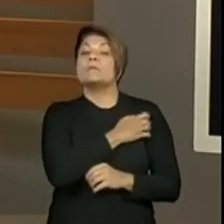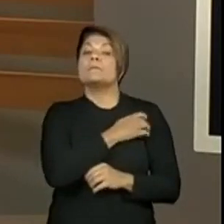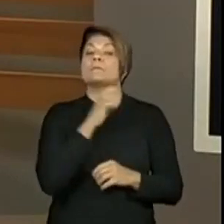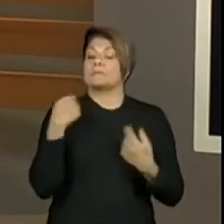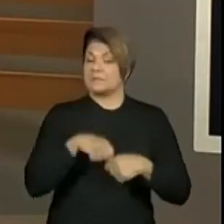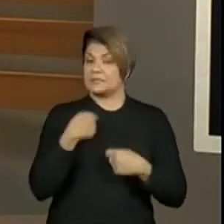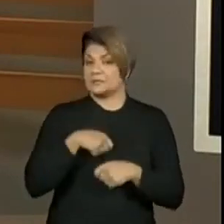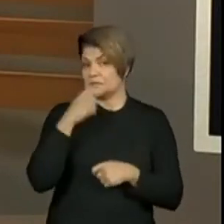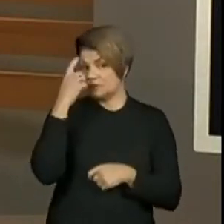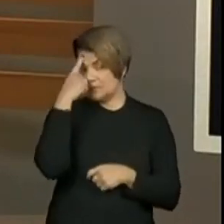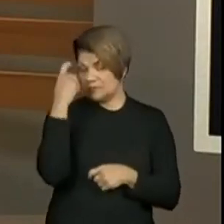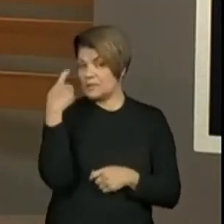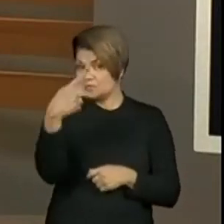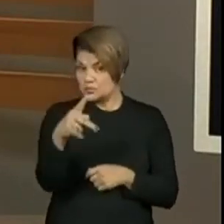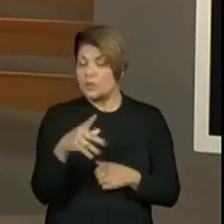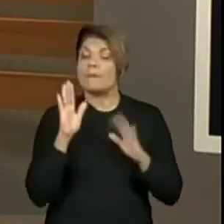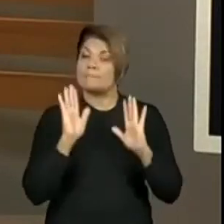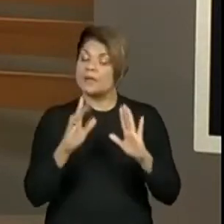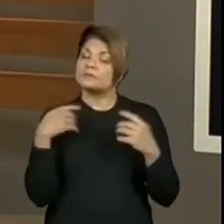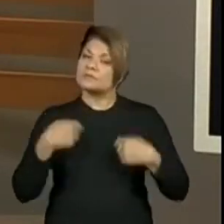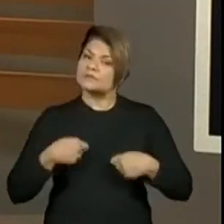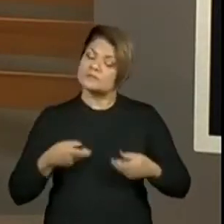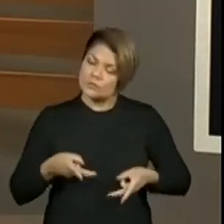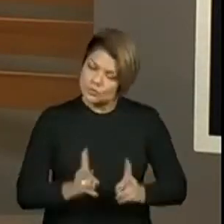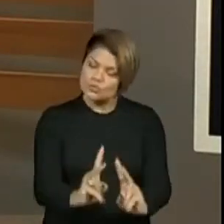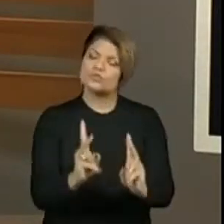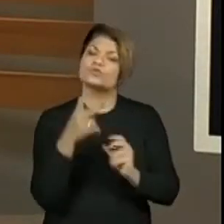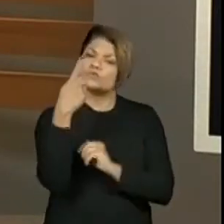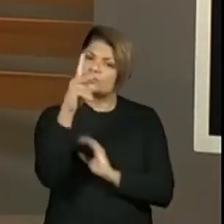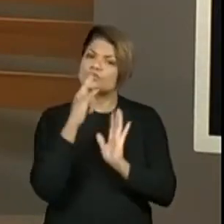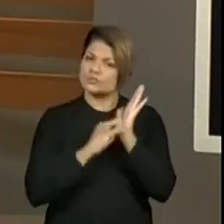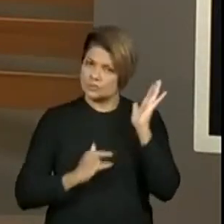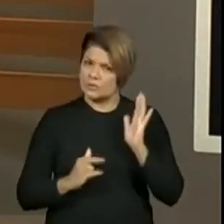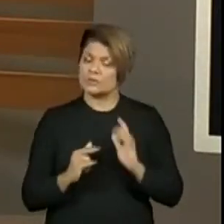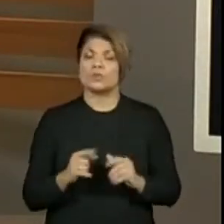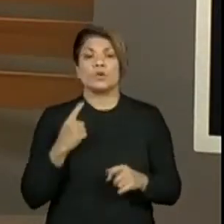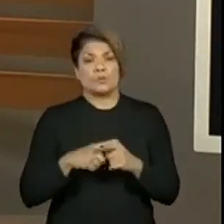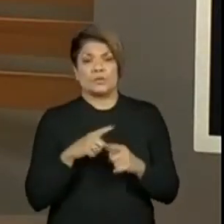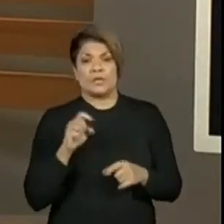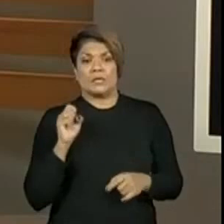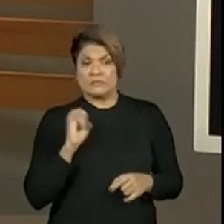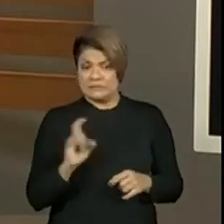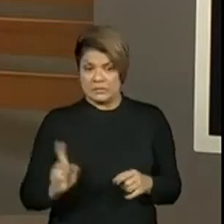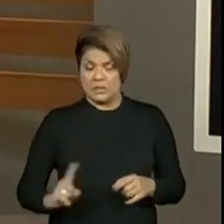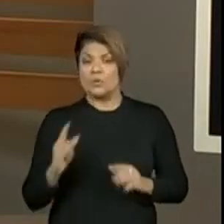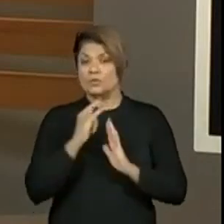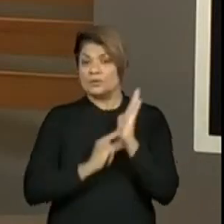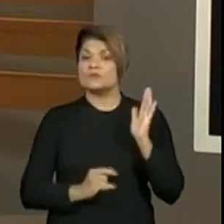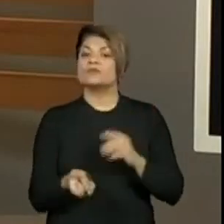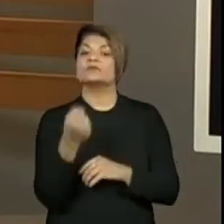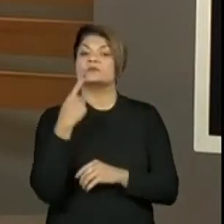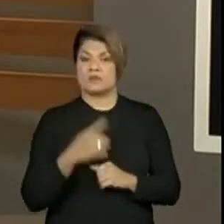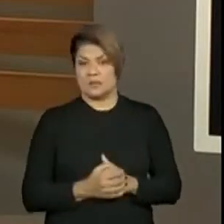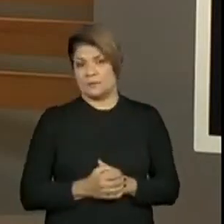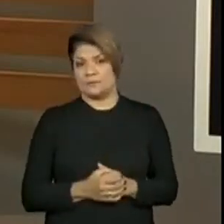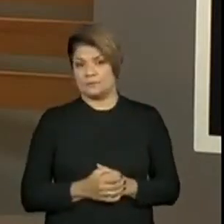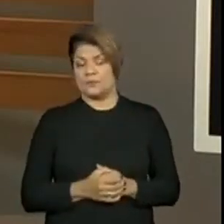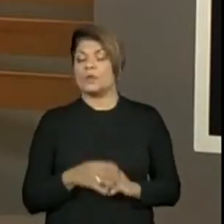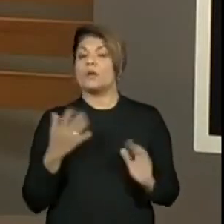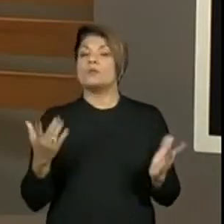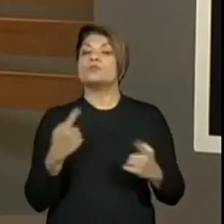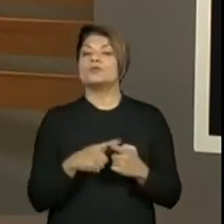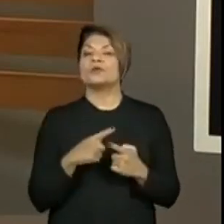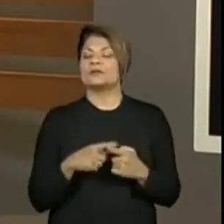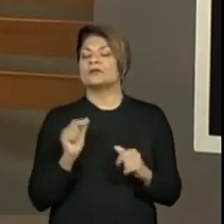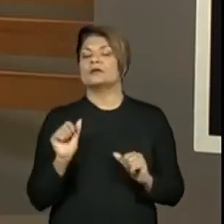manter uma continuidade no texto. Porque senão fica estranho. Imagina eu contar uma história e, de repente, eu mudar a história do chapeuzinho